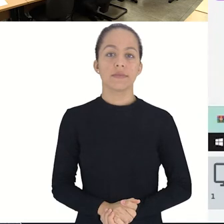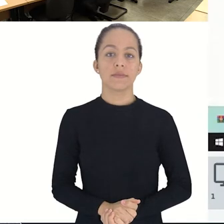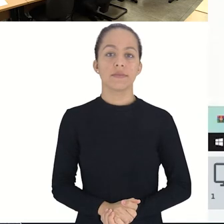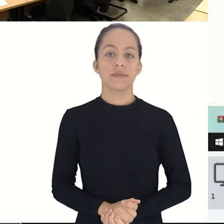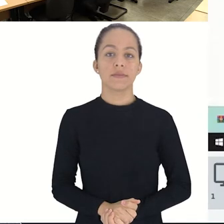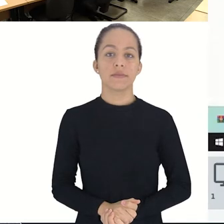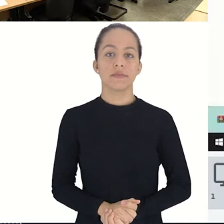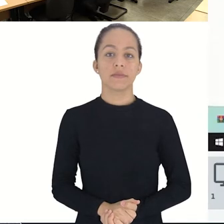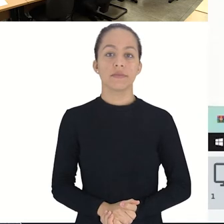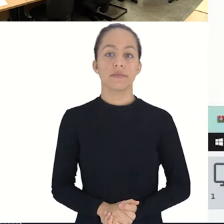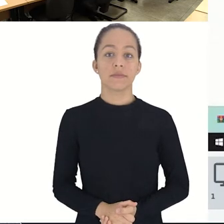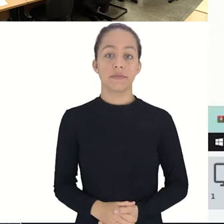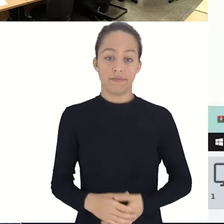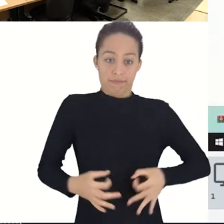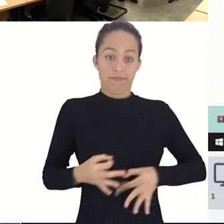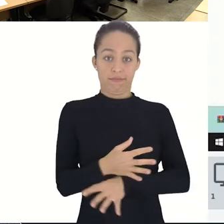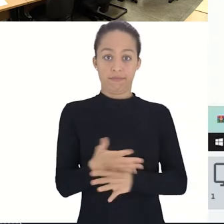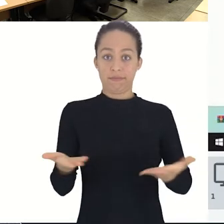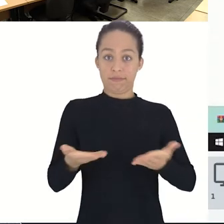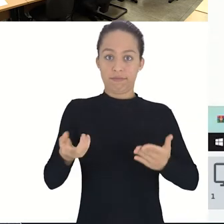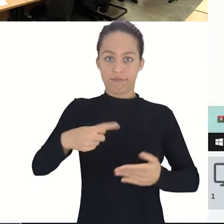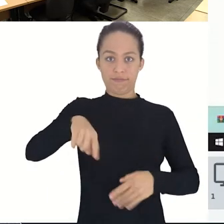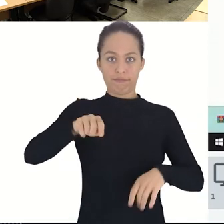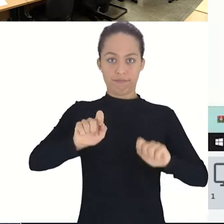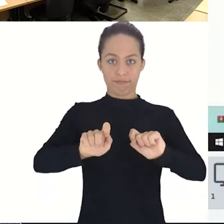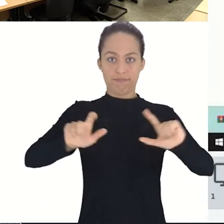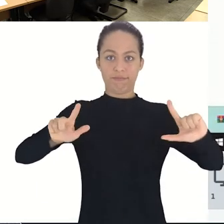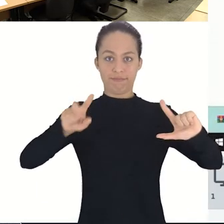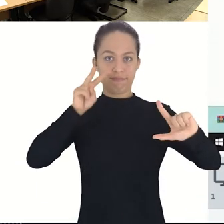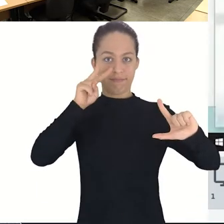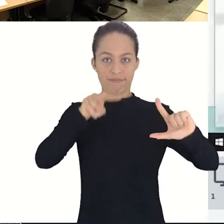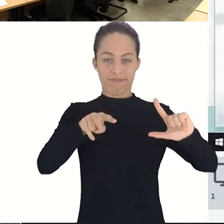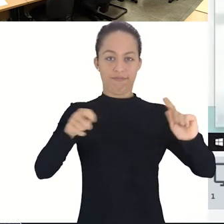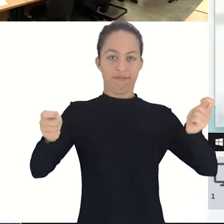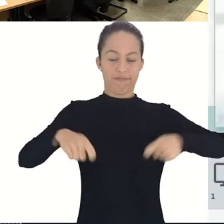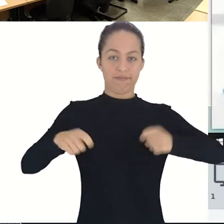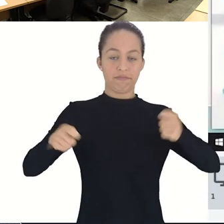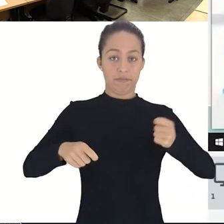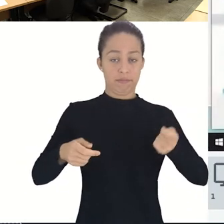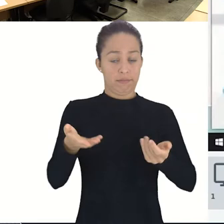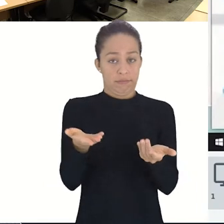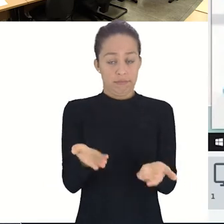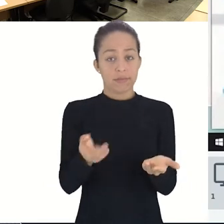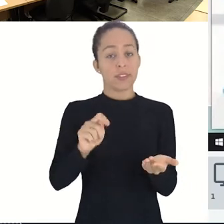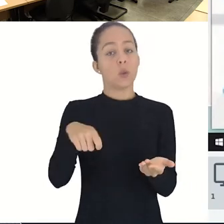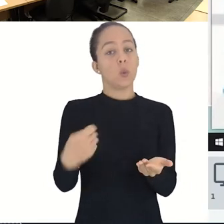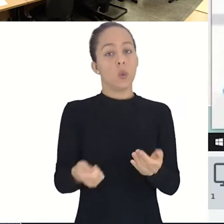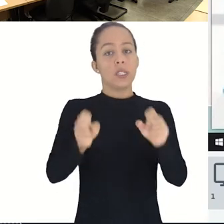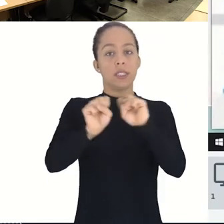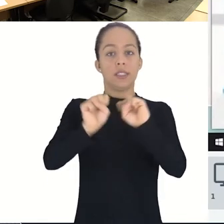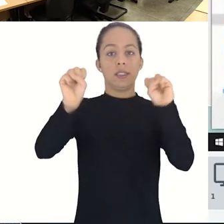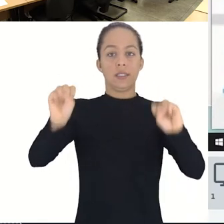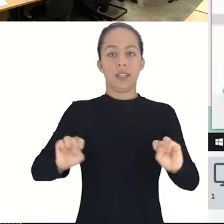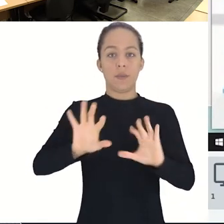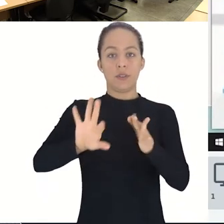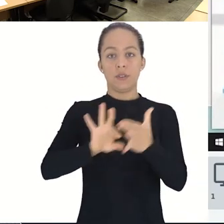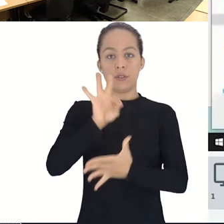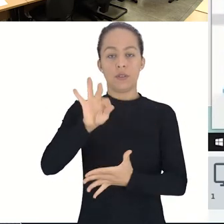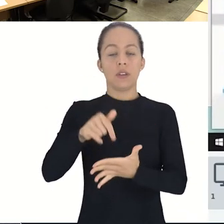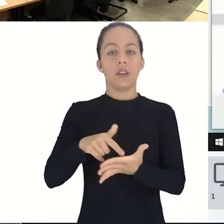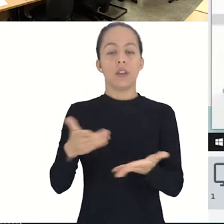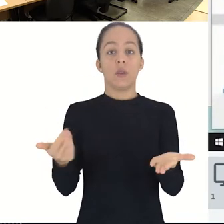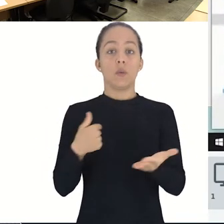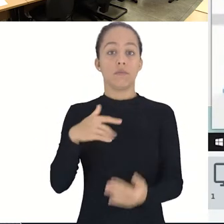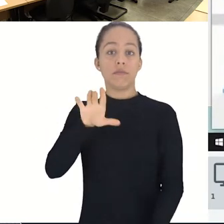Pronto, a partir de agora vocês já estão visualizando minha tela. Este aqui é o sistema do sorteio. Eu vou escolher o curso